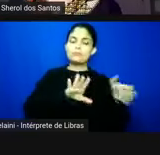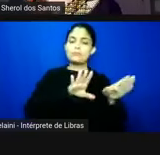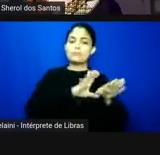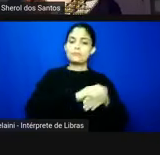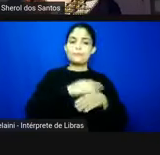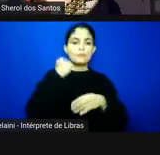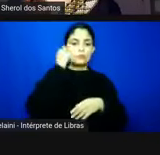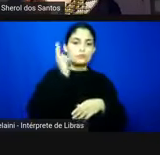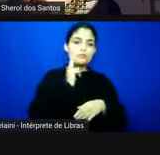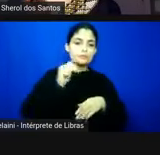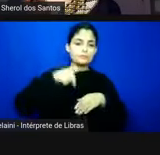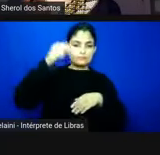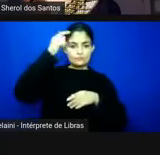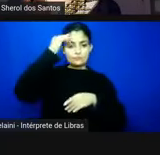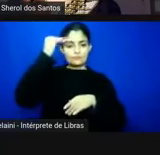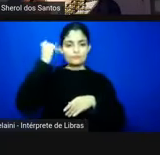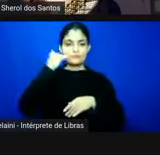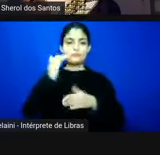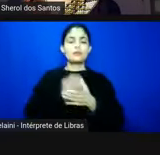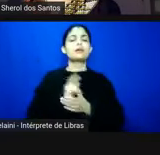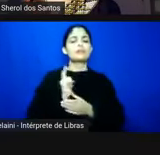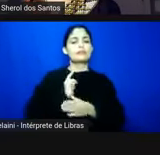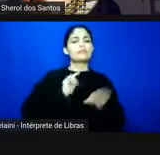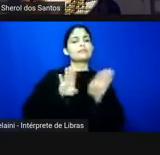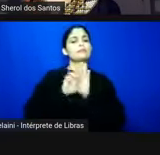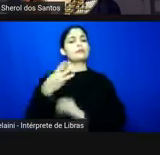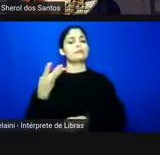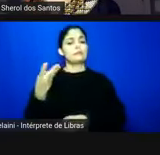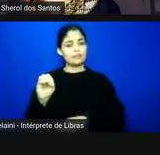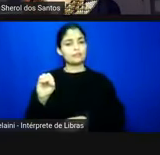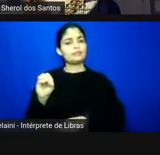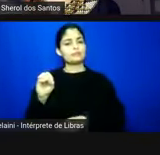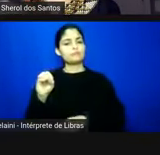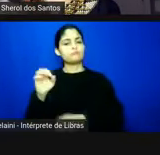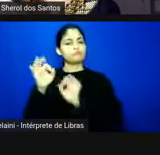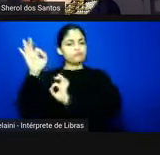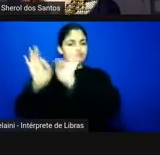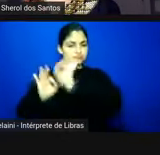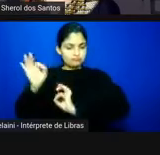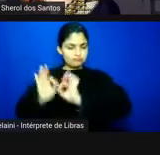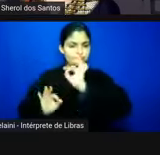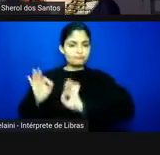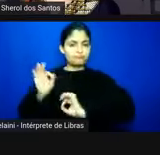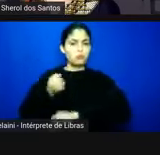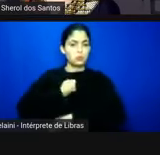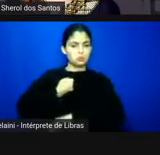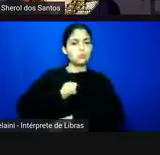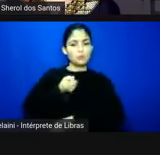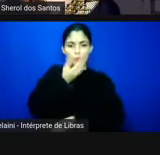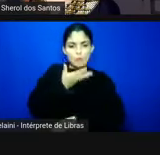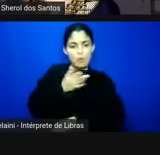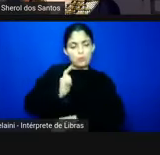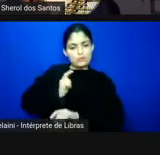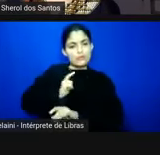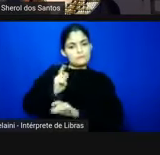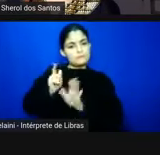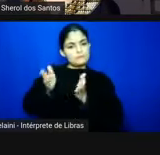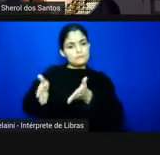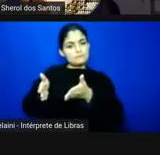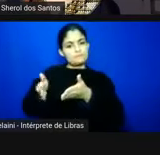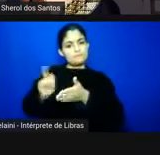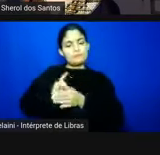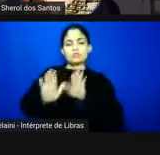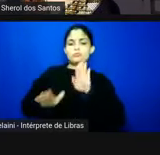foi o levantamento de 30 organizações, então um número bastante expressivo, que estiveram em funcionamento entre os anos de